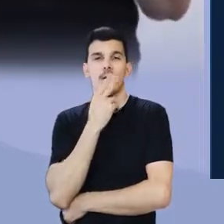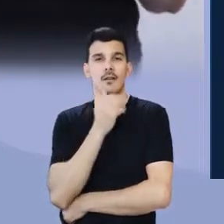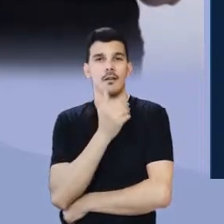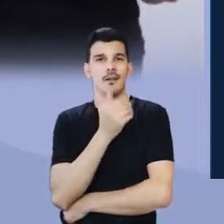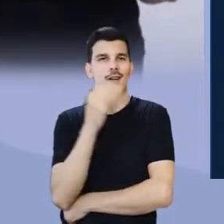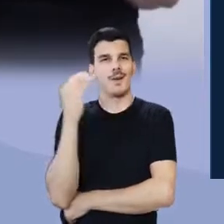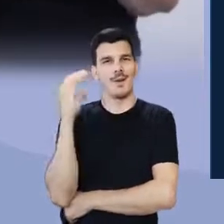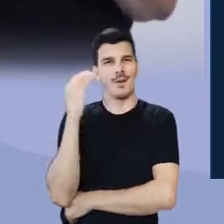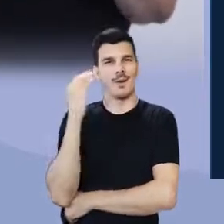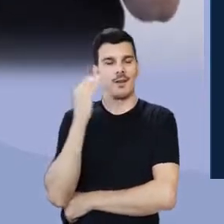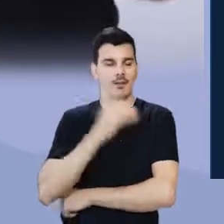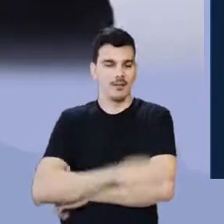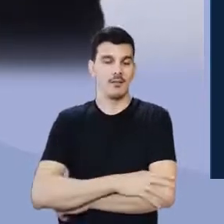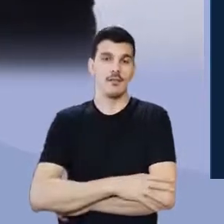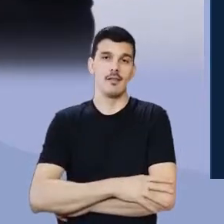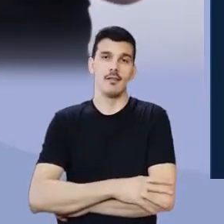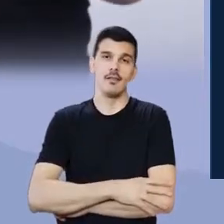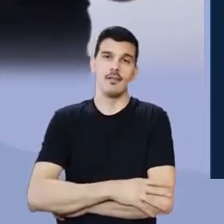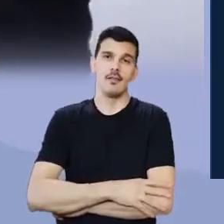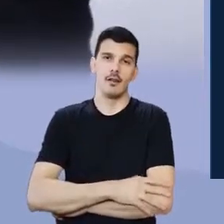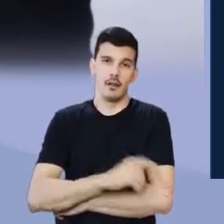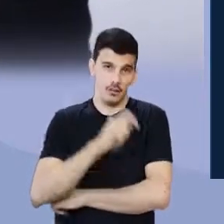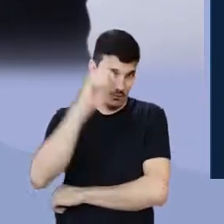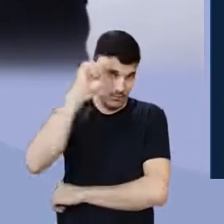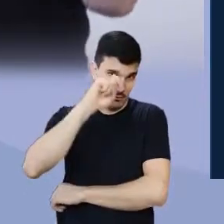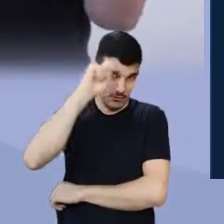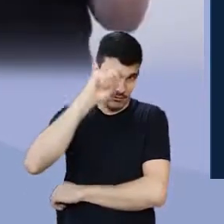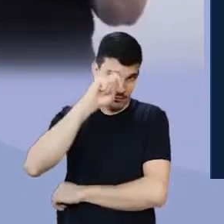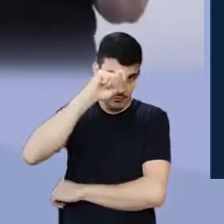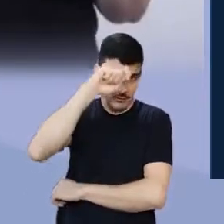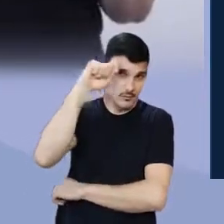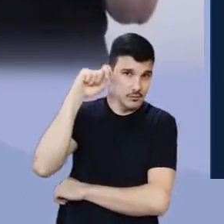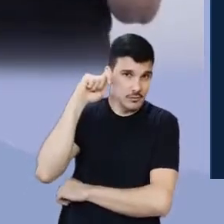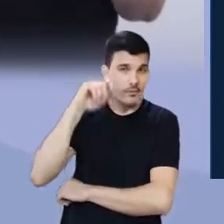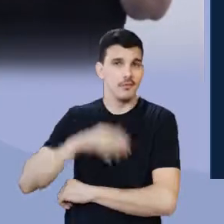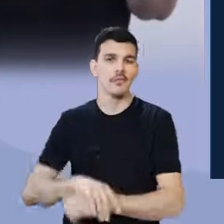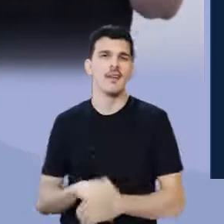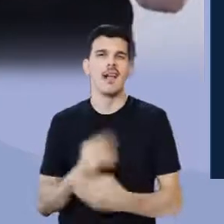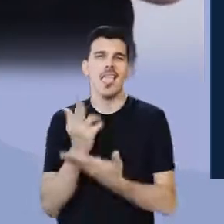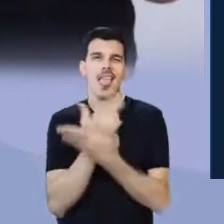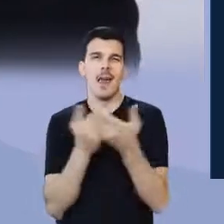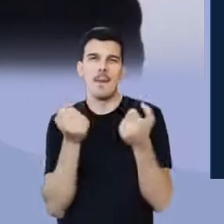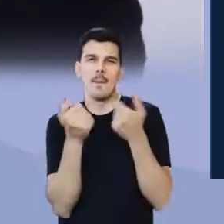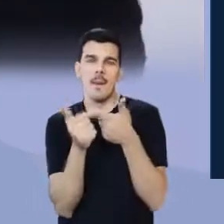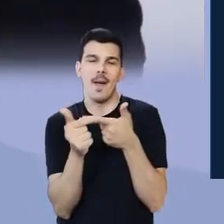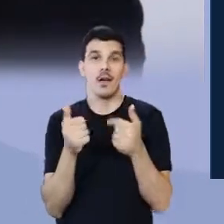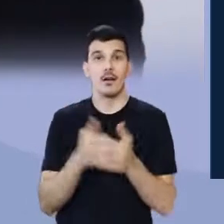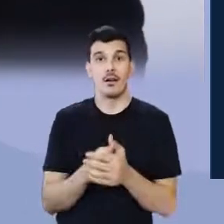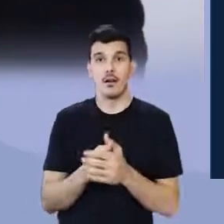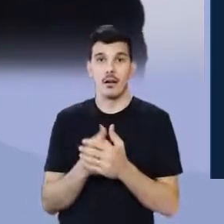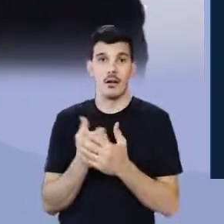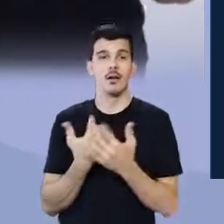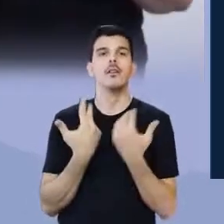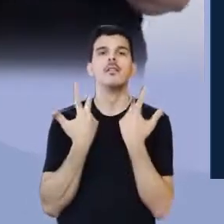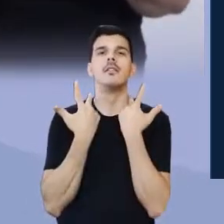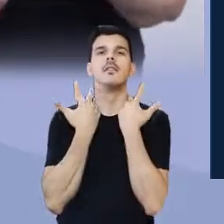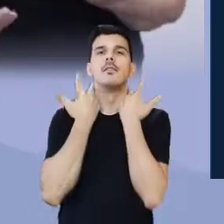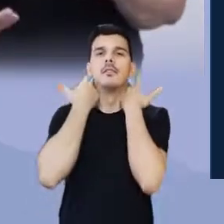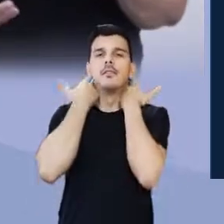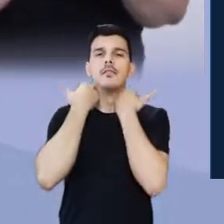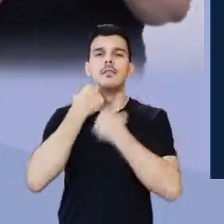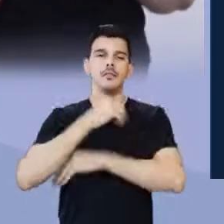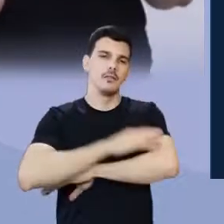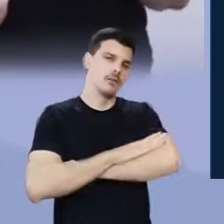garrafinha de Coca-Cola na mão, uma boina atravessadinha, ou você corta o cabelo dela bem